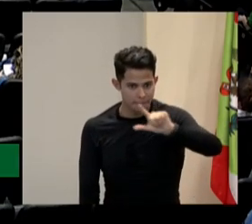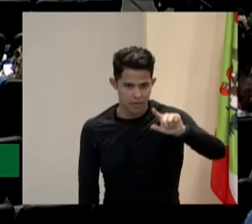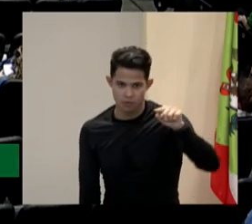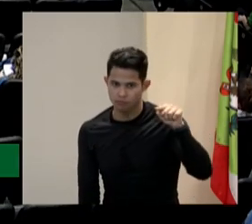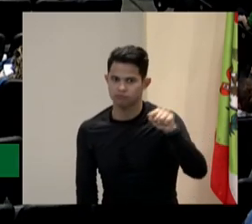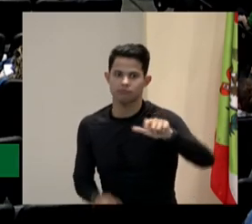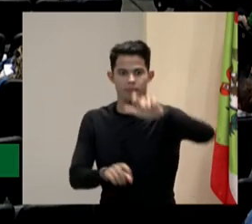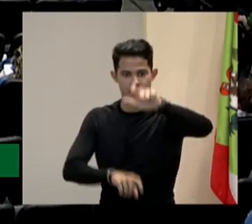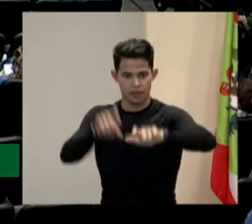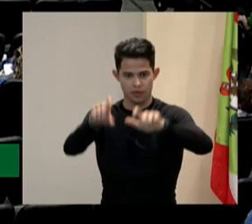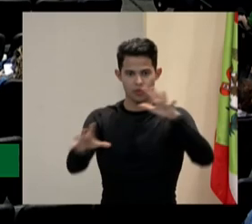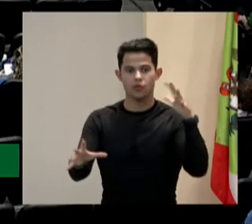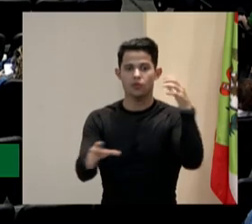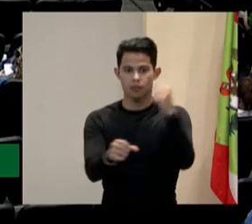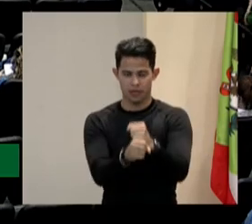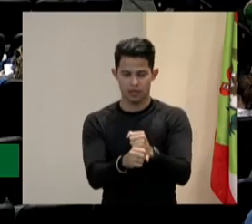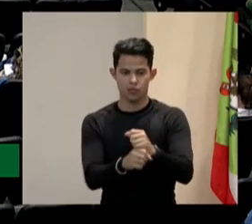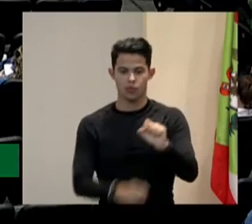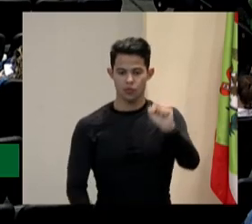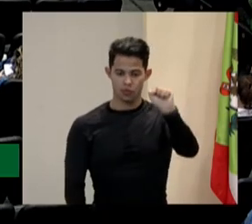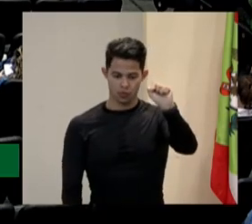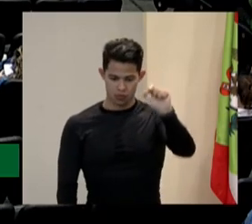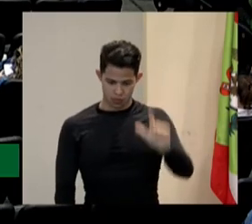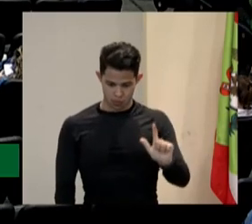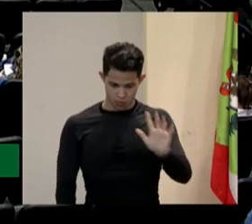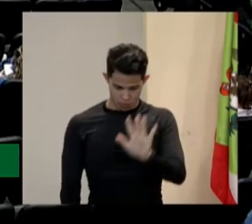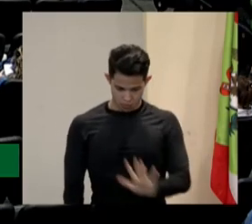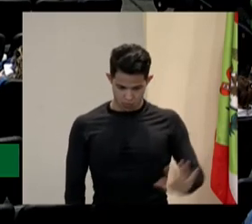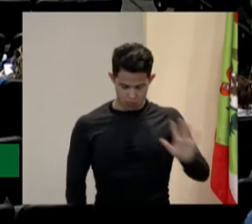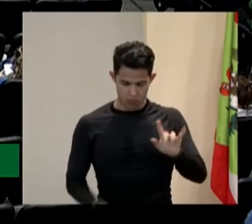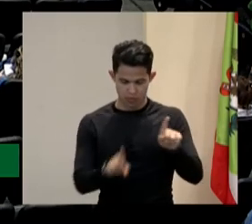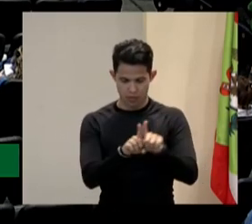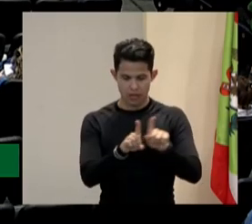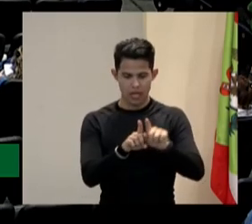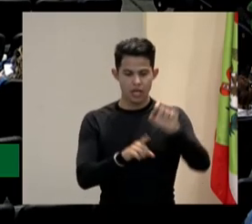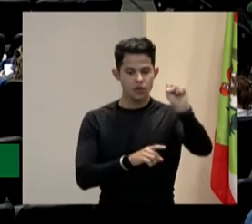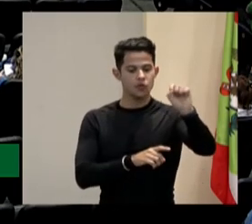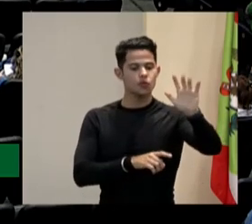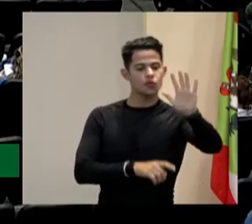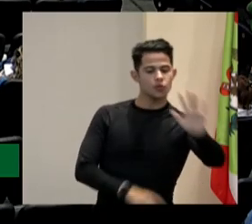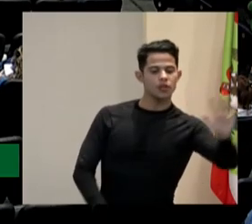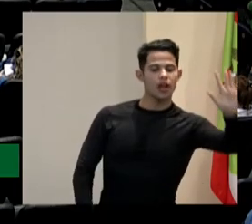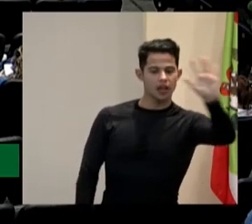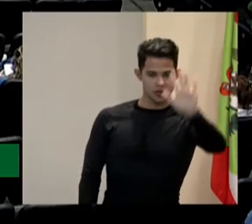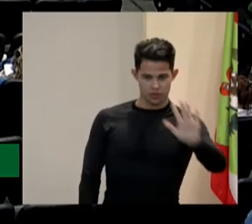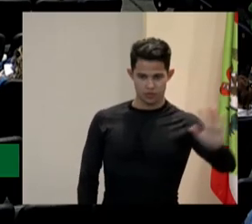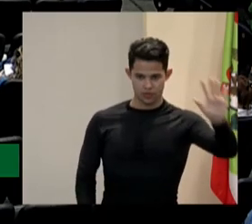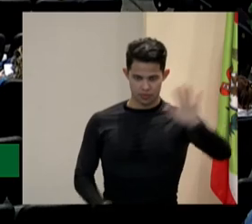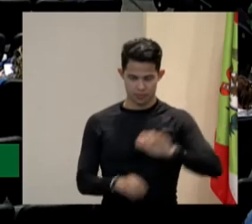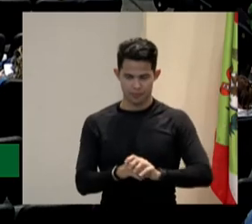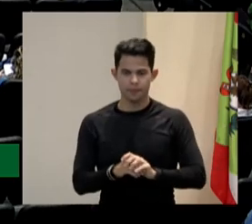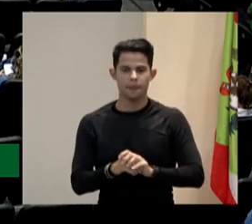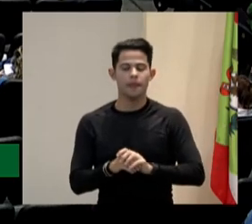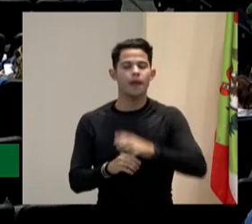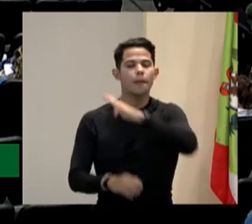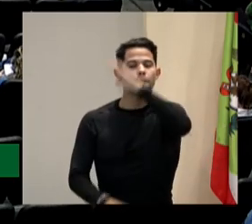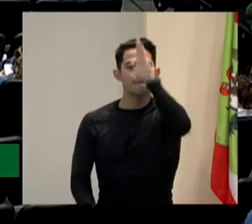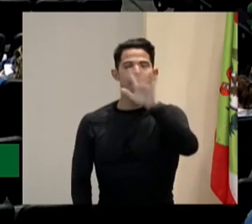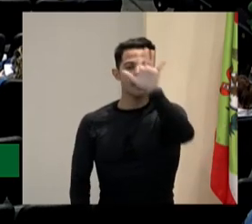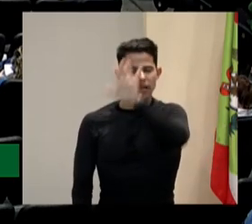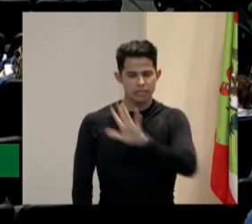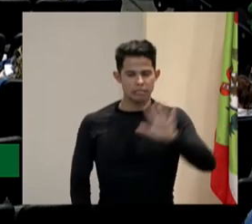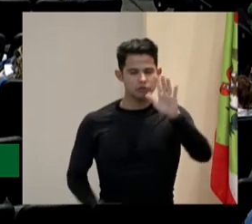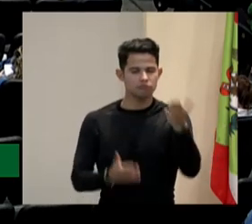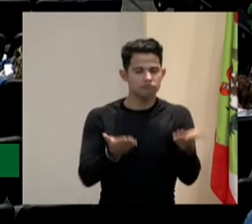estudo foi feito na região sul e sudeste. Na região sul e sudeste, depois eu vou trazer para vocês a população do Brasil, mas a gente